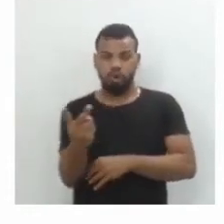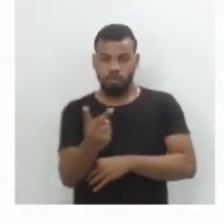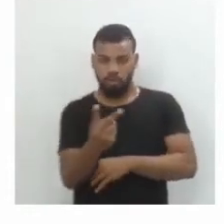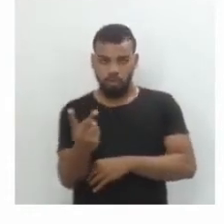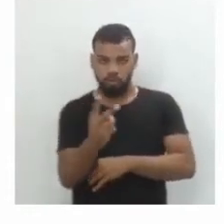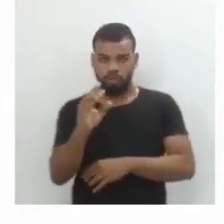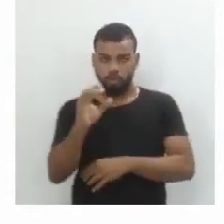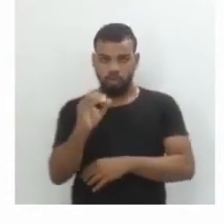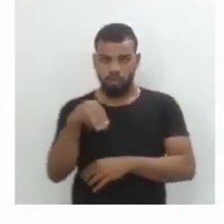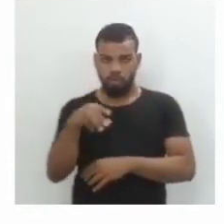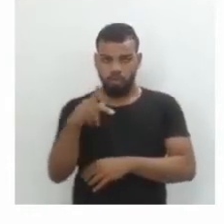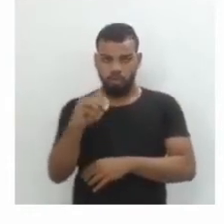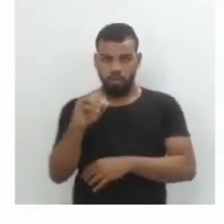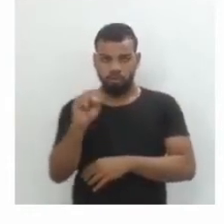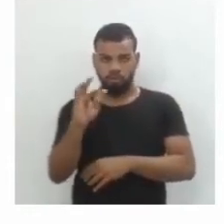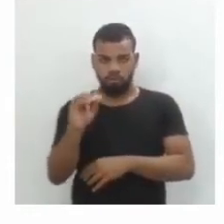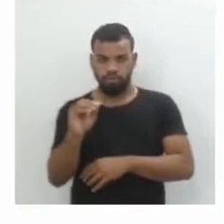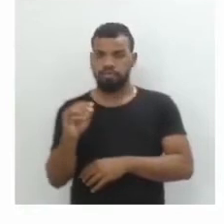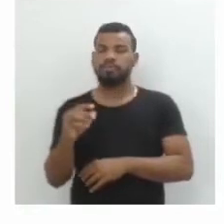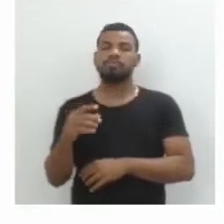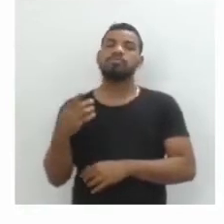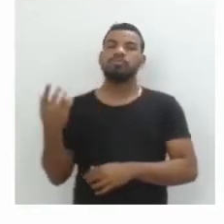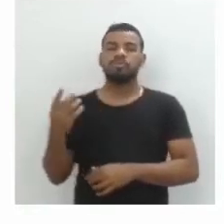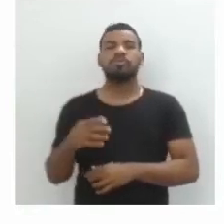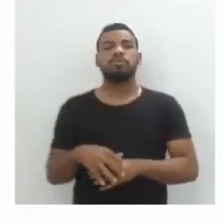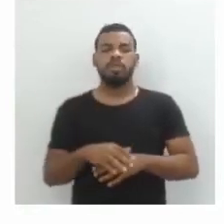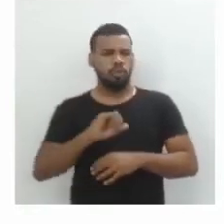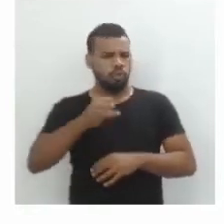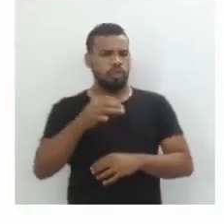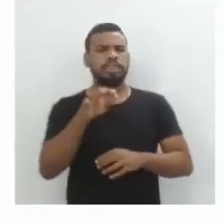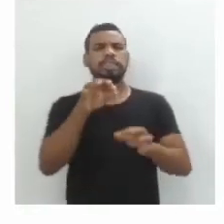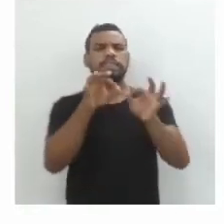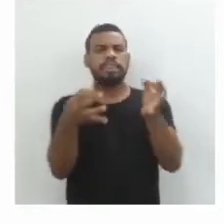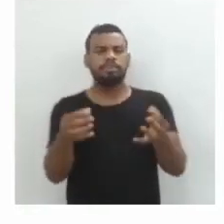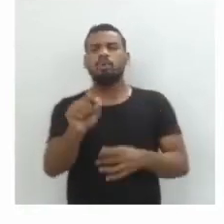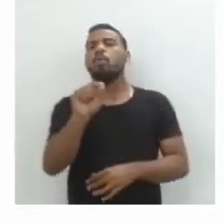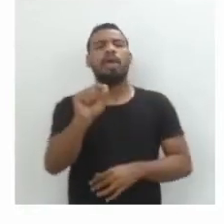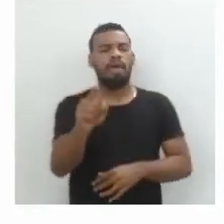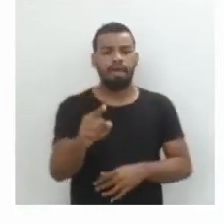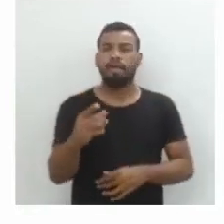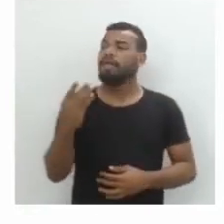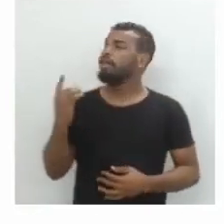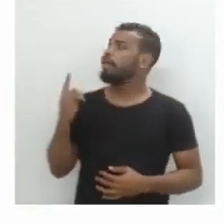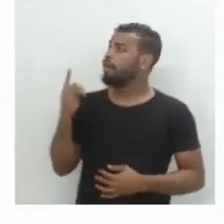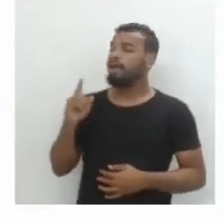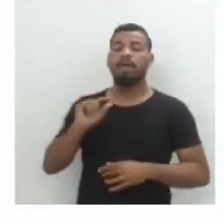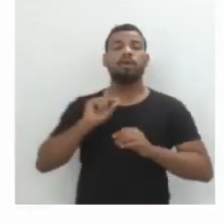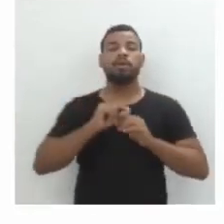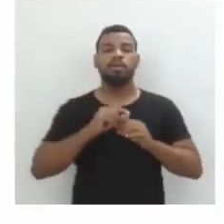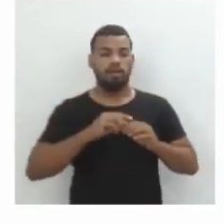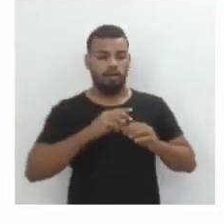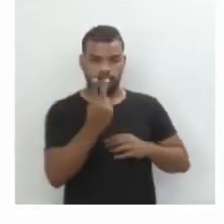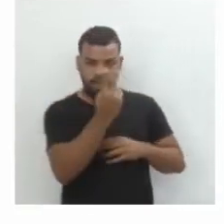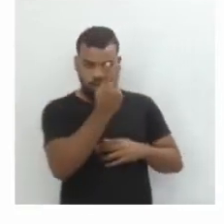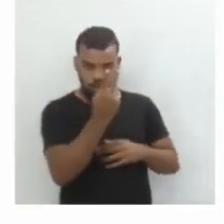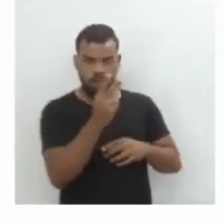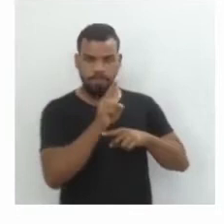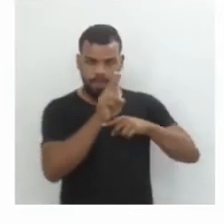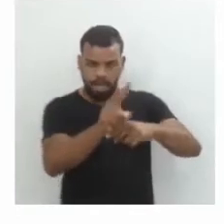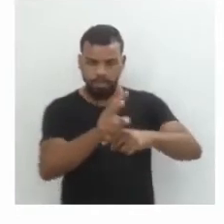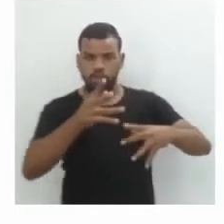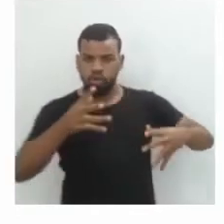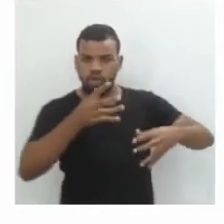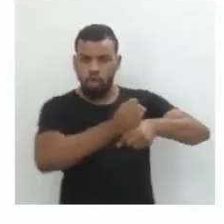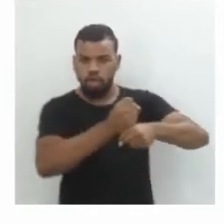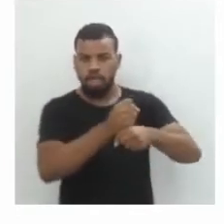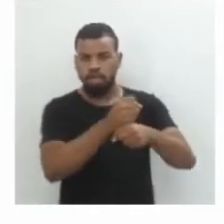qual seria a diferença entre elas? Vamos relembrar um pouquinho o que é juros simples. Juros simples se baseia no total do valor de um empréstimo ou